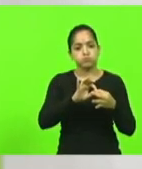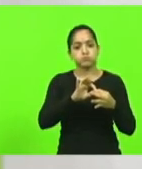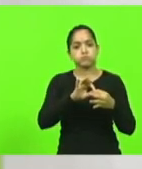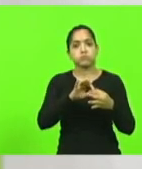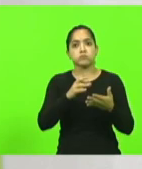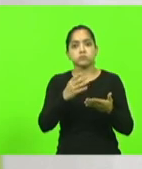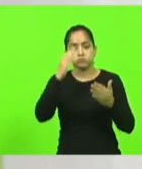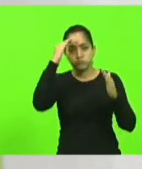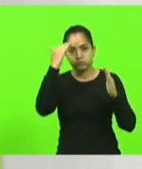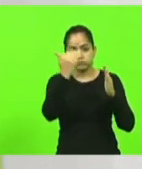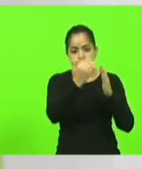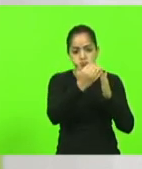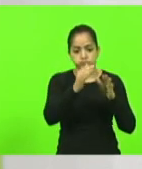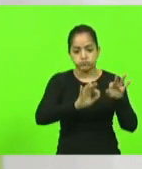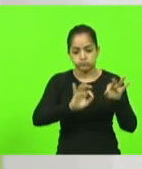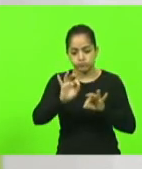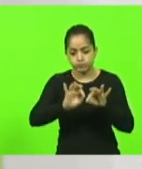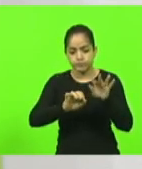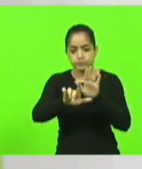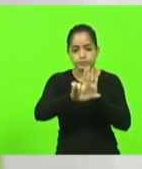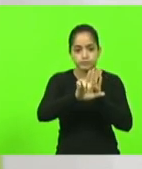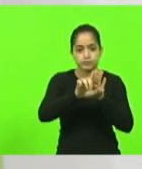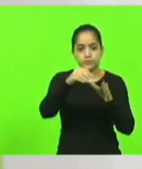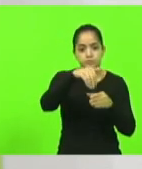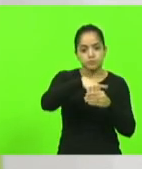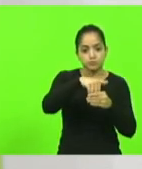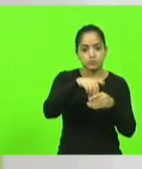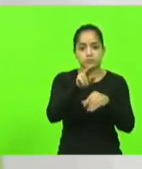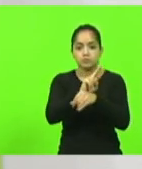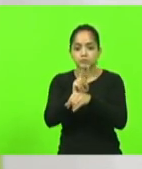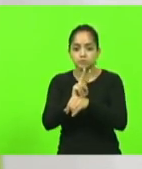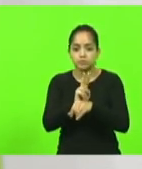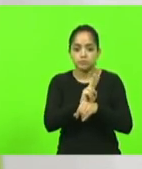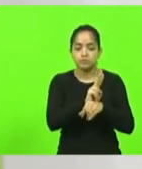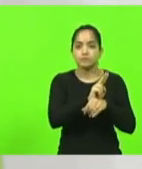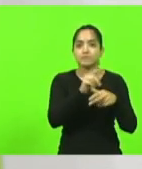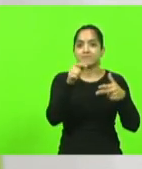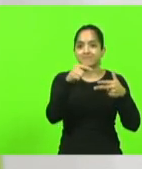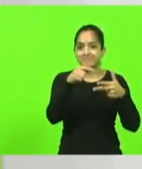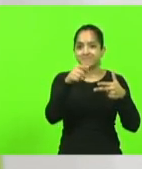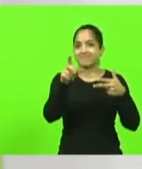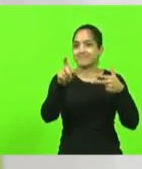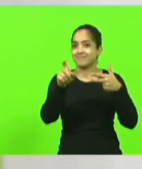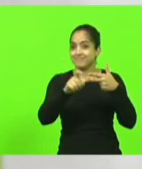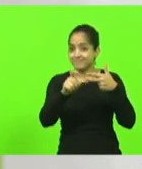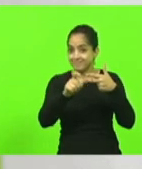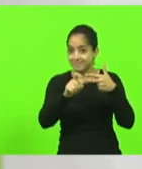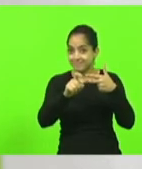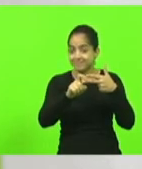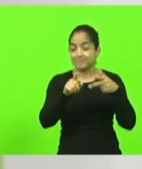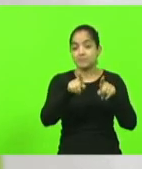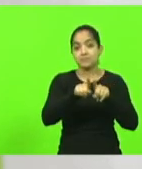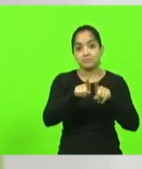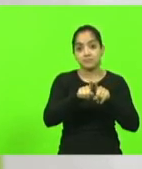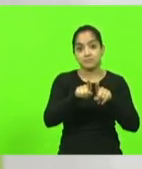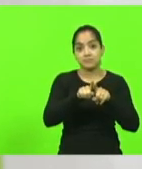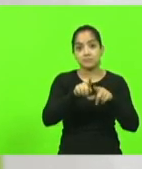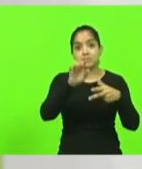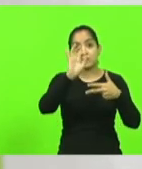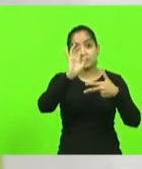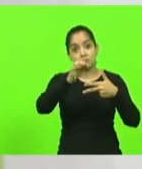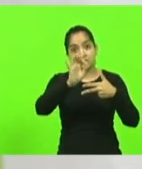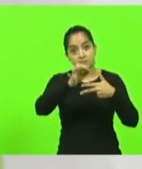de elaborar leis, de votar e de fiscalizar o executivo nas suas ações, e de um judiciário